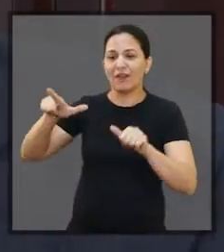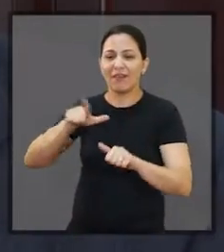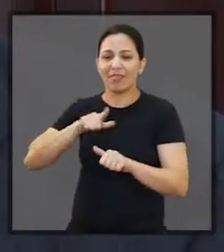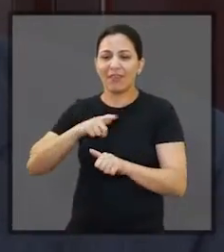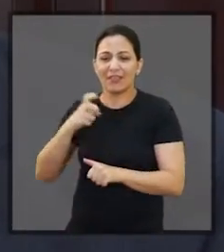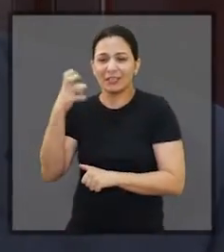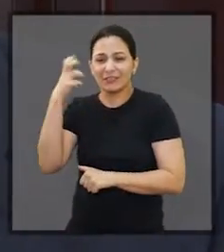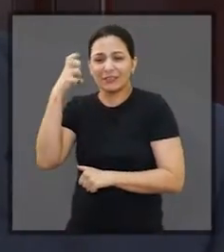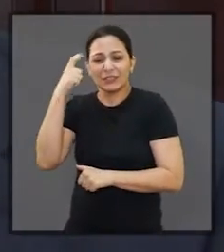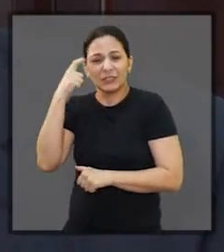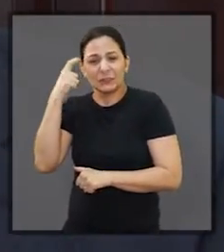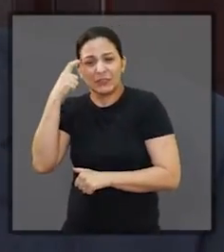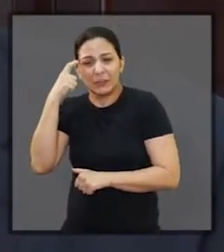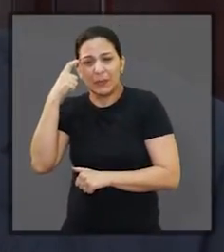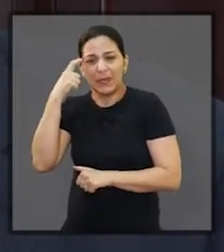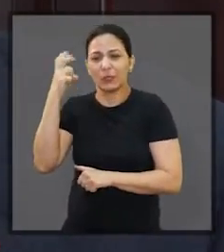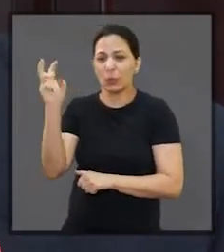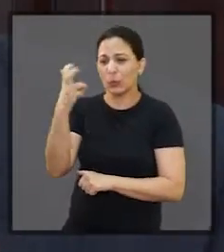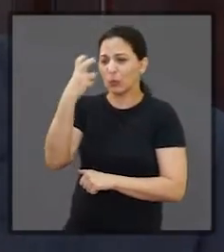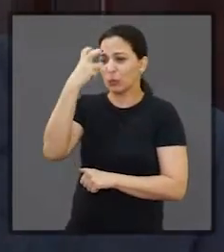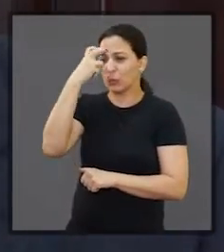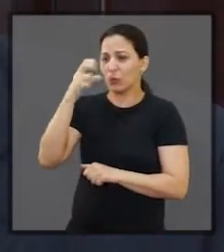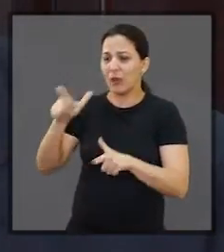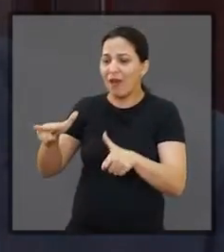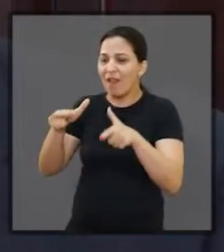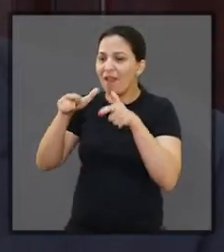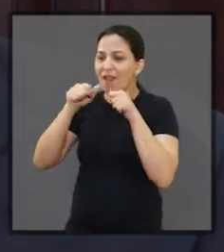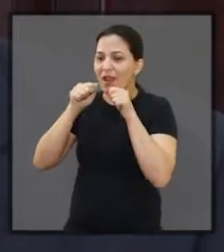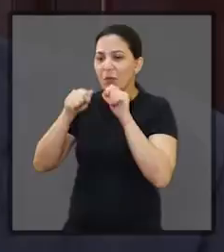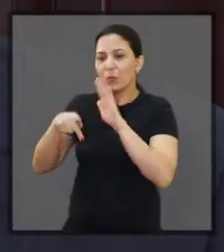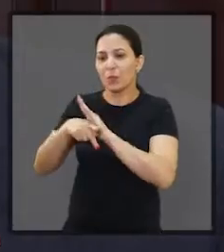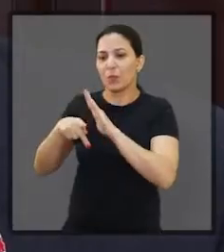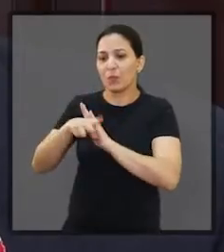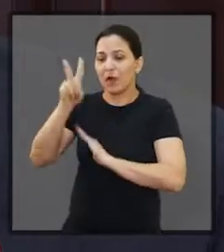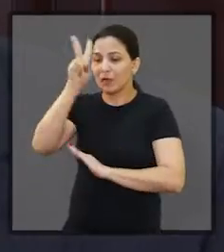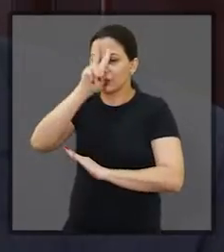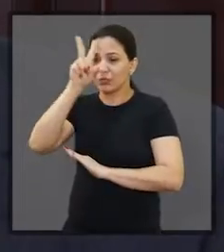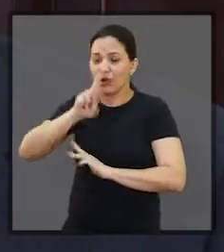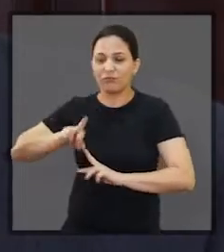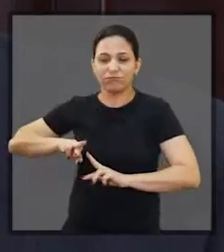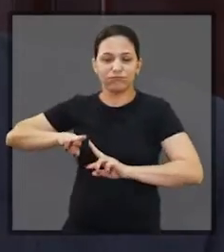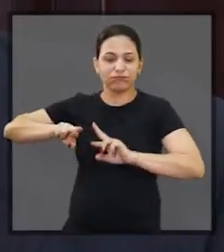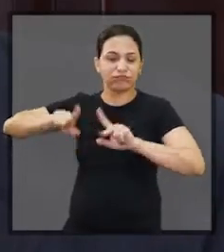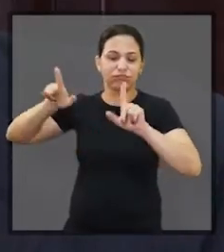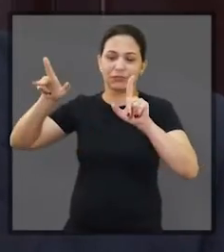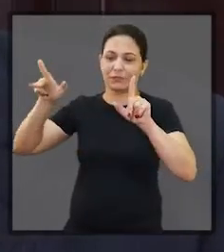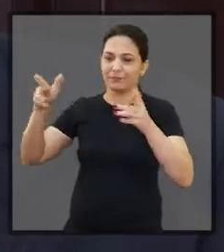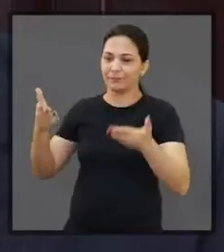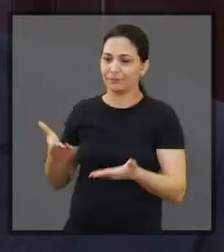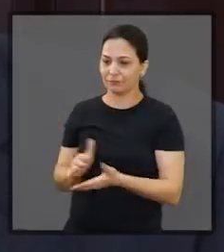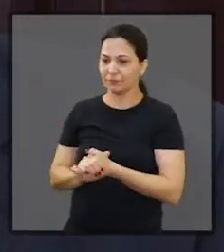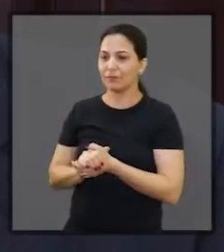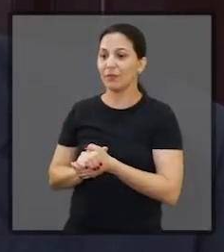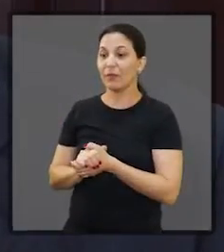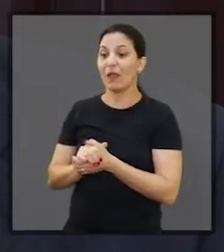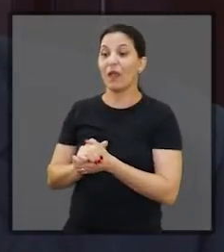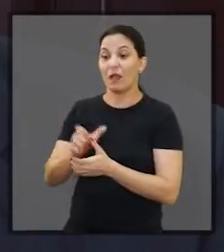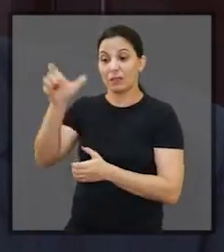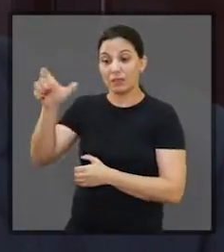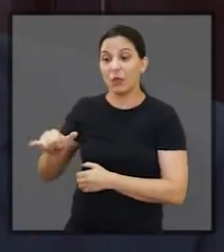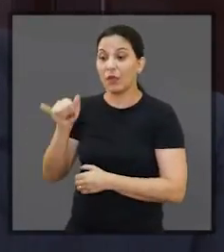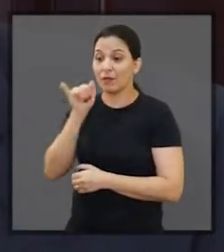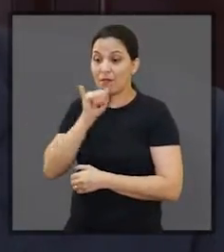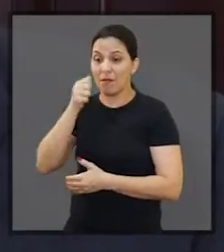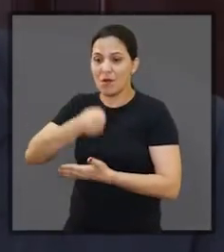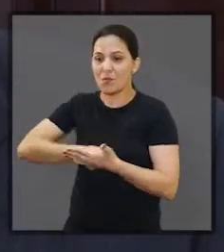em Nápoles. São culturas diferentes, línguas diferentes, histórias diferentes. Então, a Itália, o cidadão